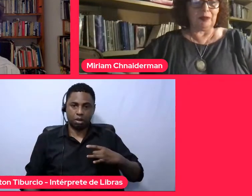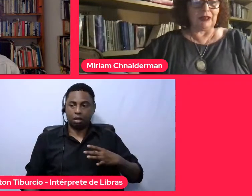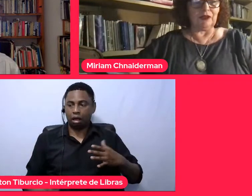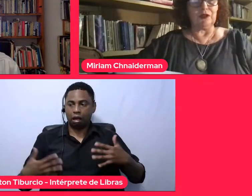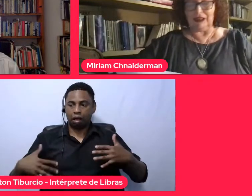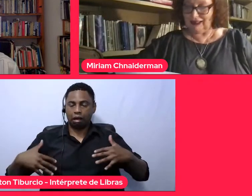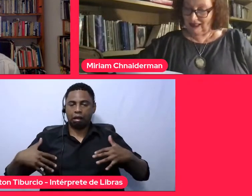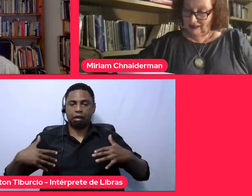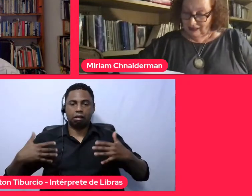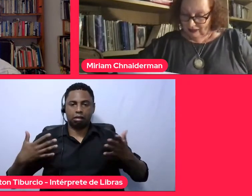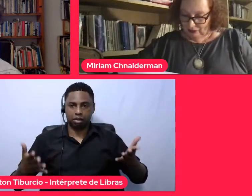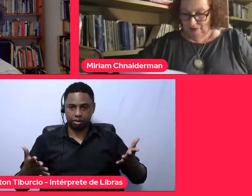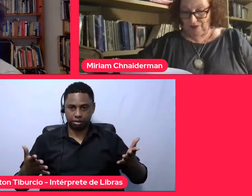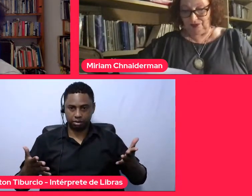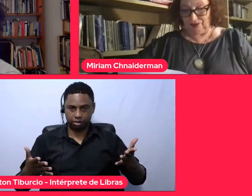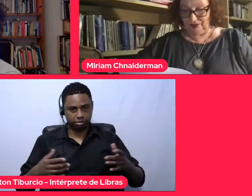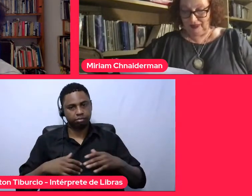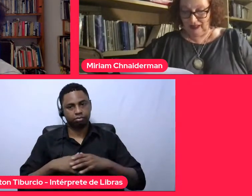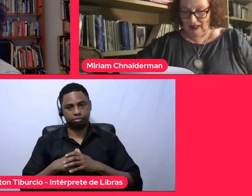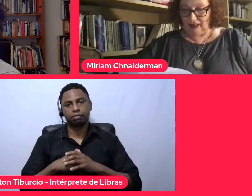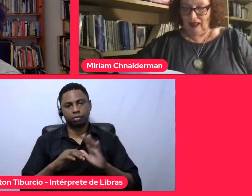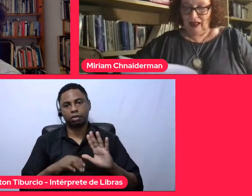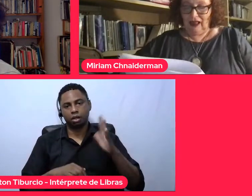pelo estrangeiro.